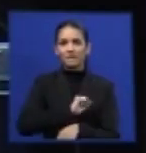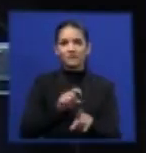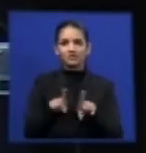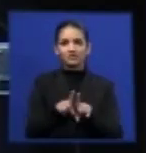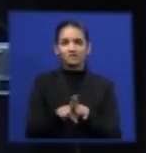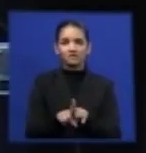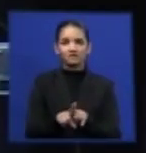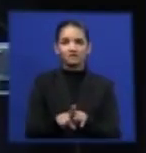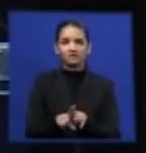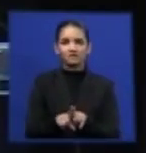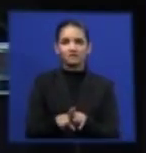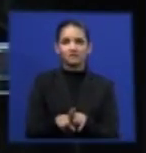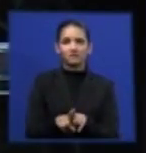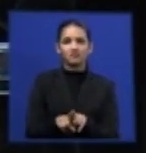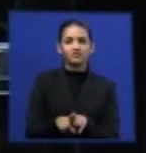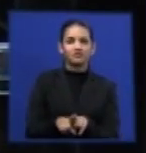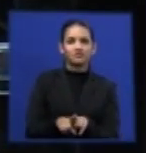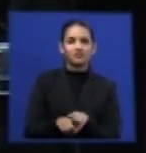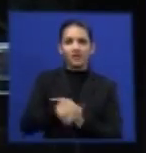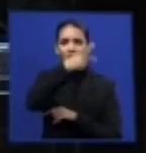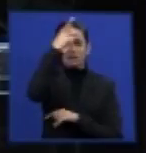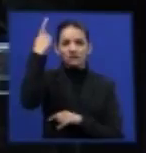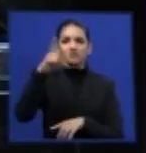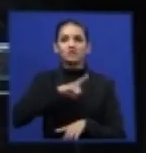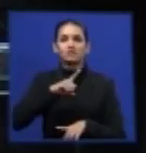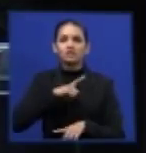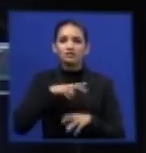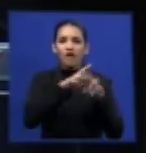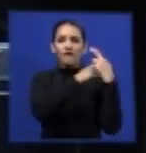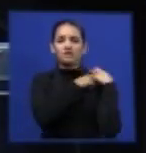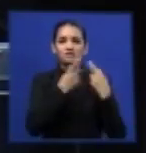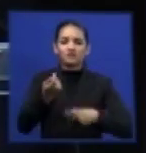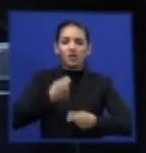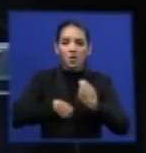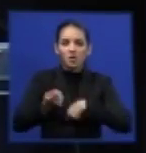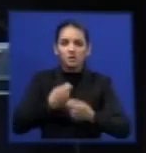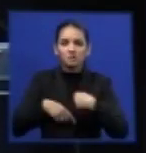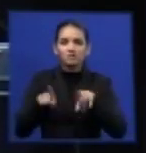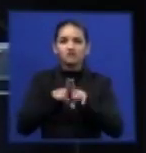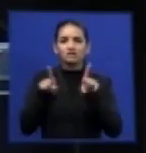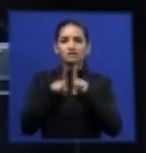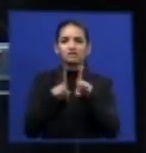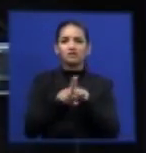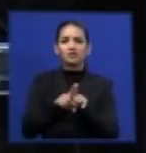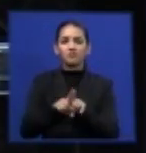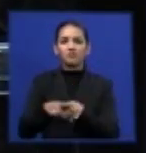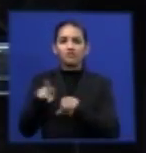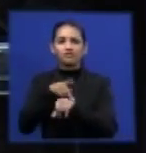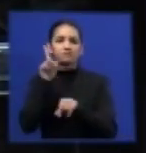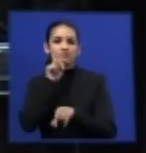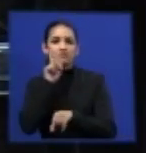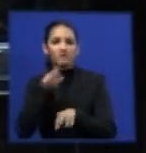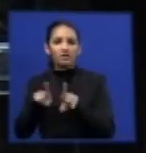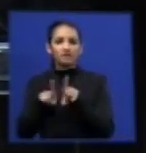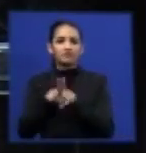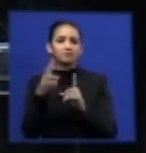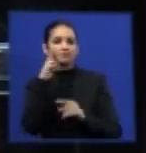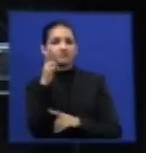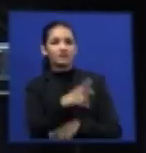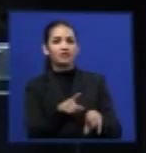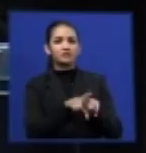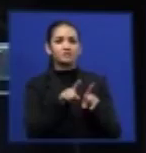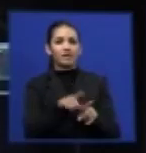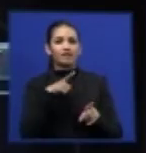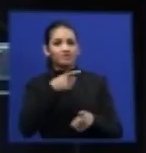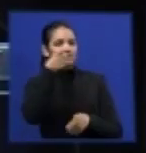esses detetores desse poder econômico que a América ostenta com vistas a não apresentar, a não